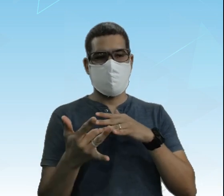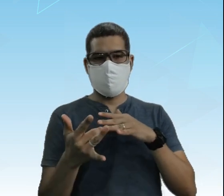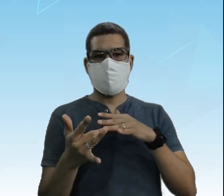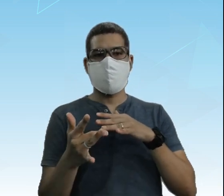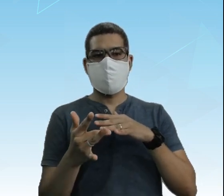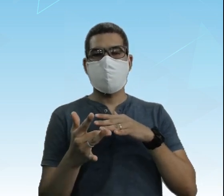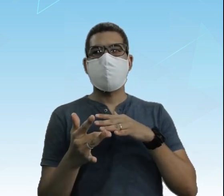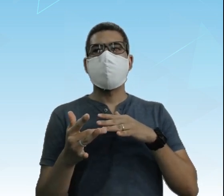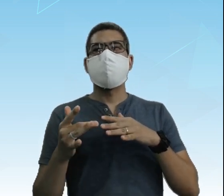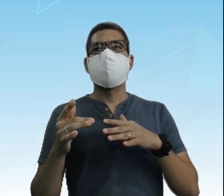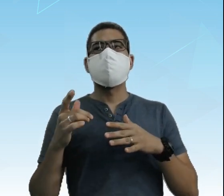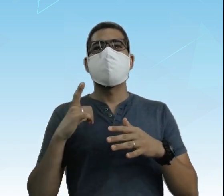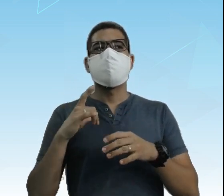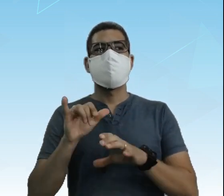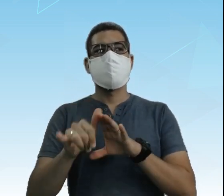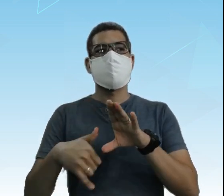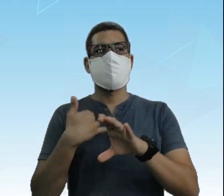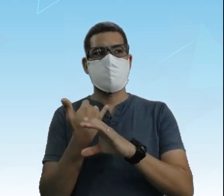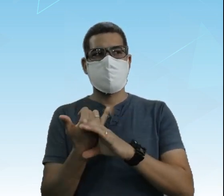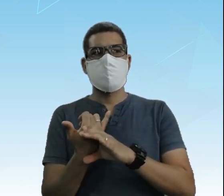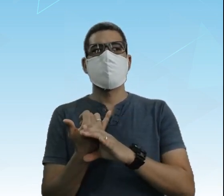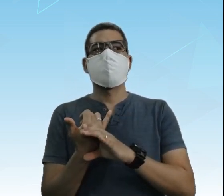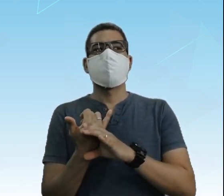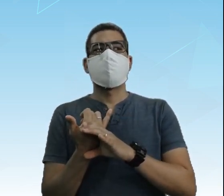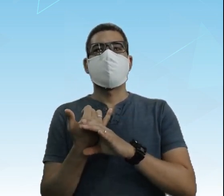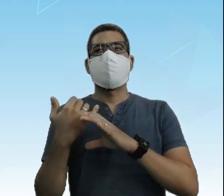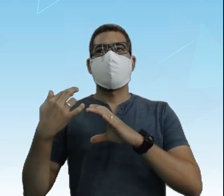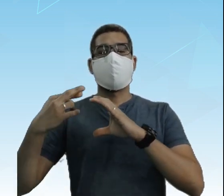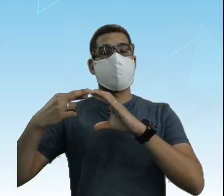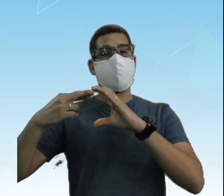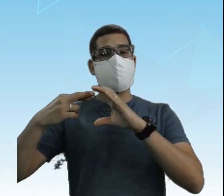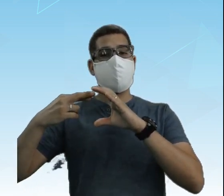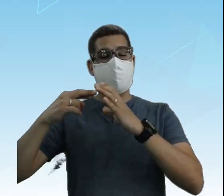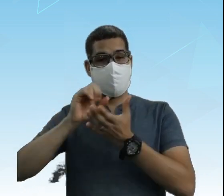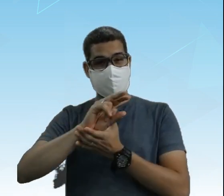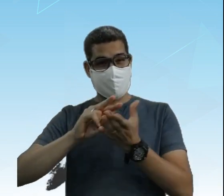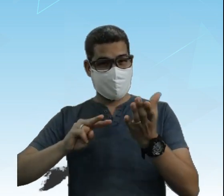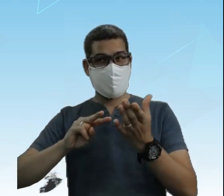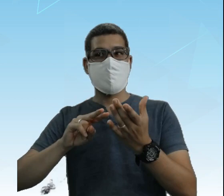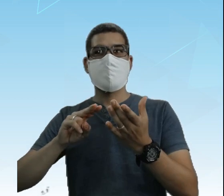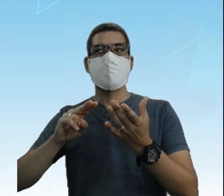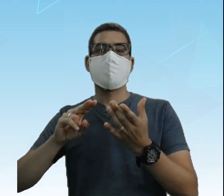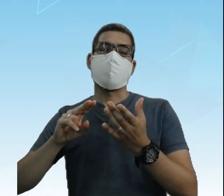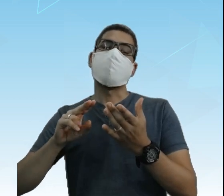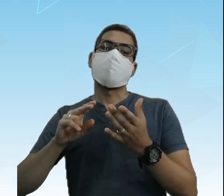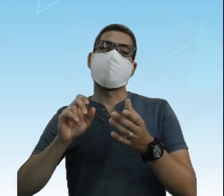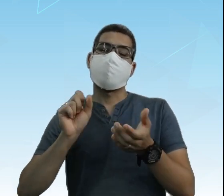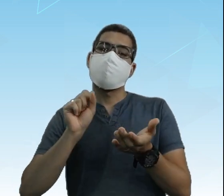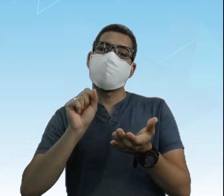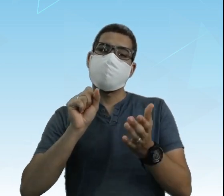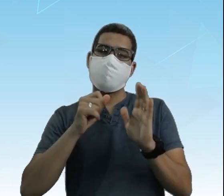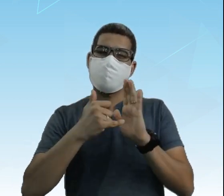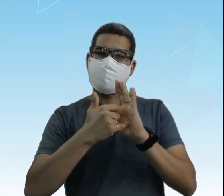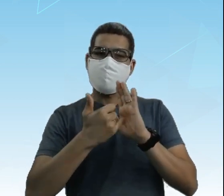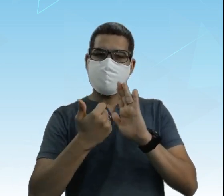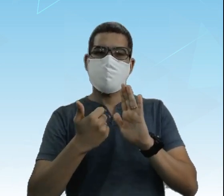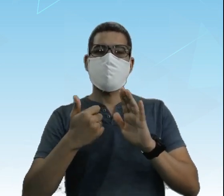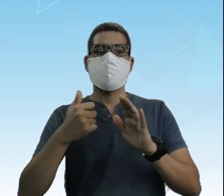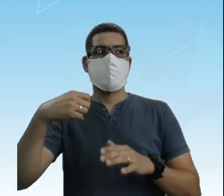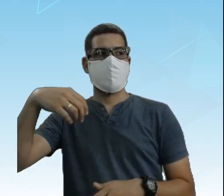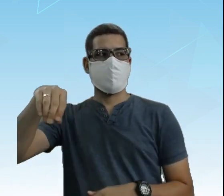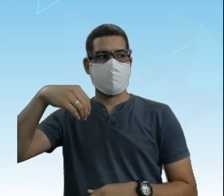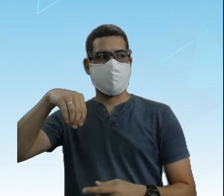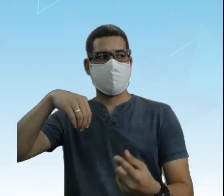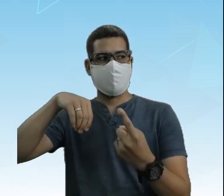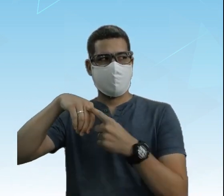tá? Canal do YouTube lá do nosso grande Educa.pe Se inscreve se não for inscrito, toca no sininho